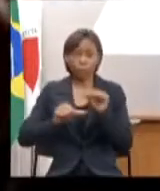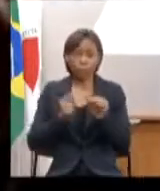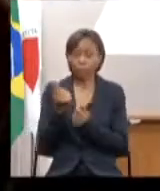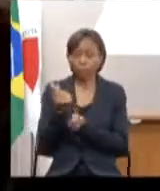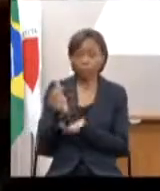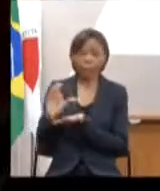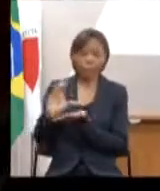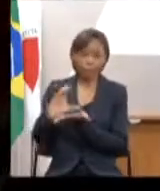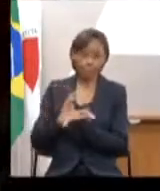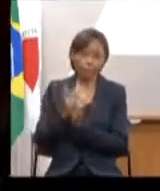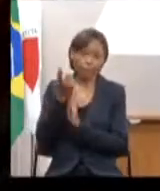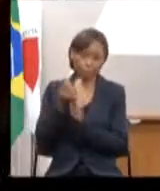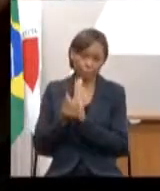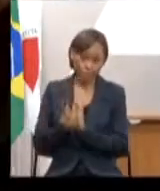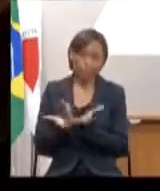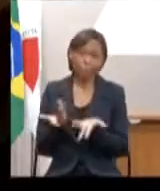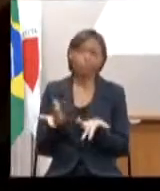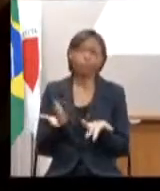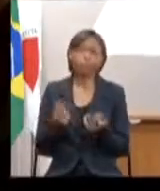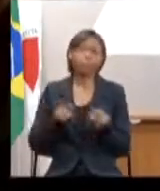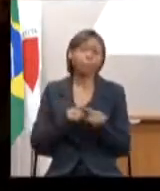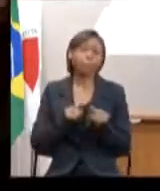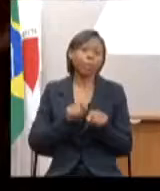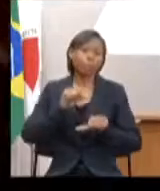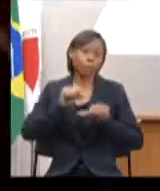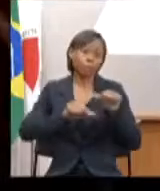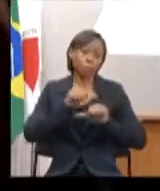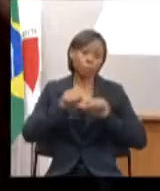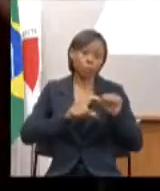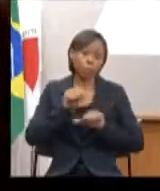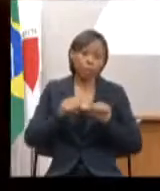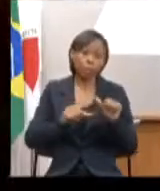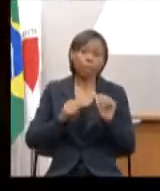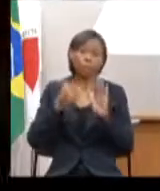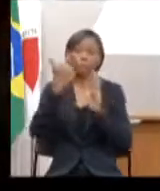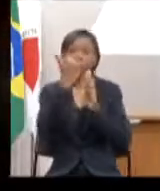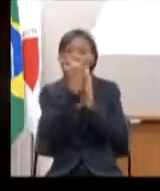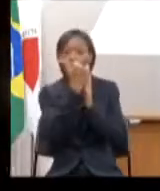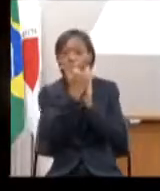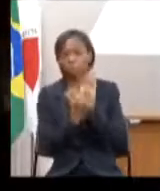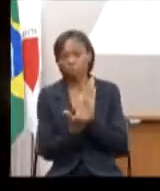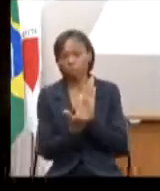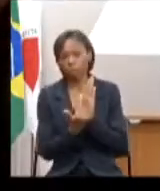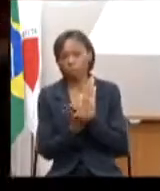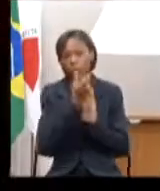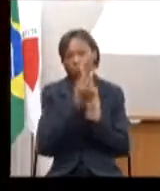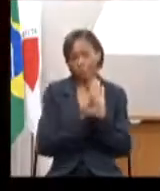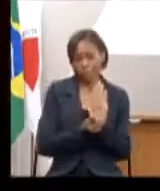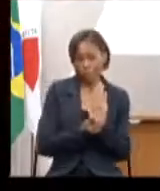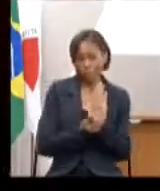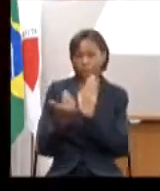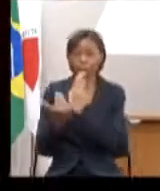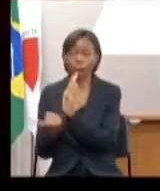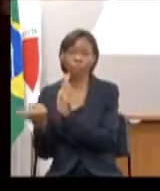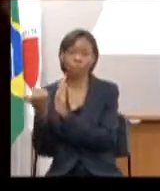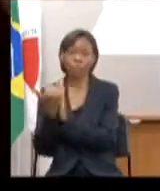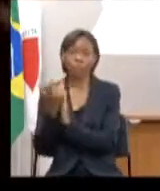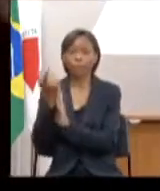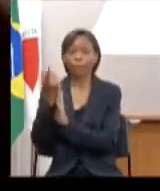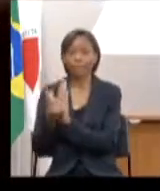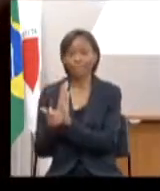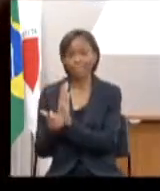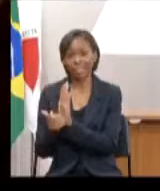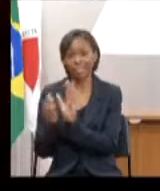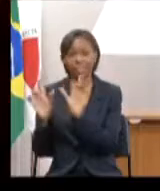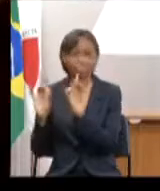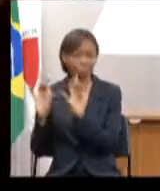alteração das quedas das receitas próprias, acréscimo das receitas extraordinárias,